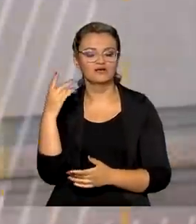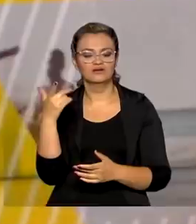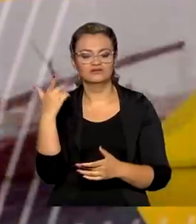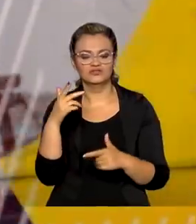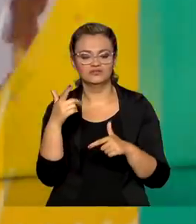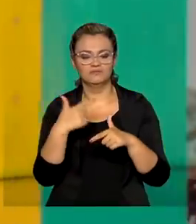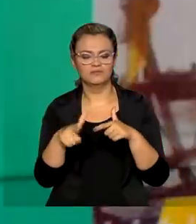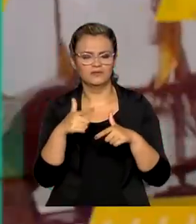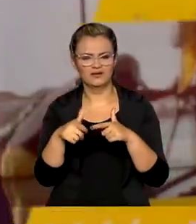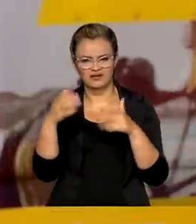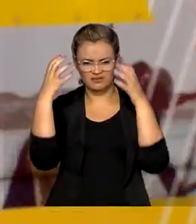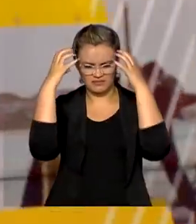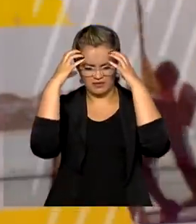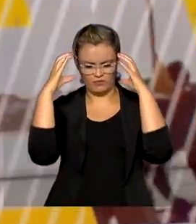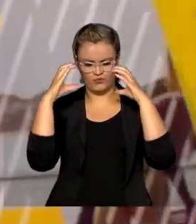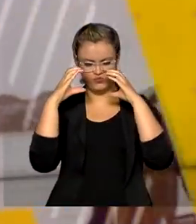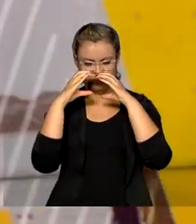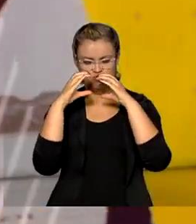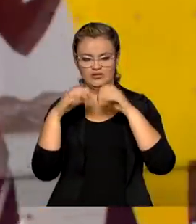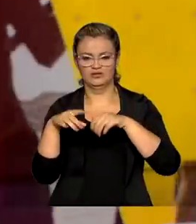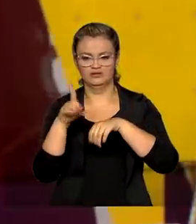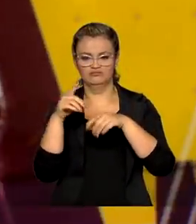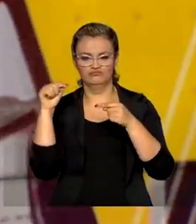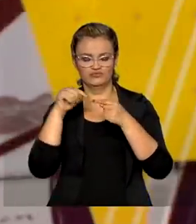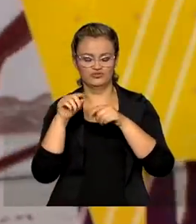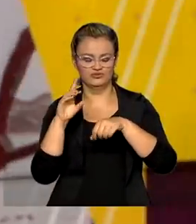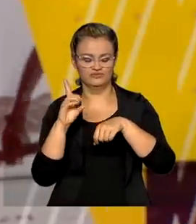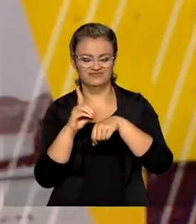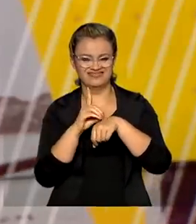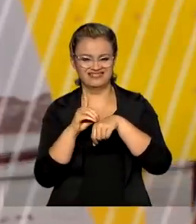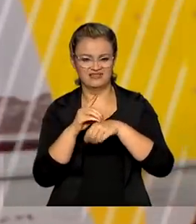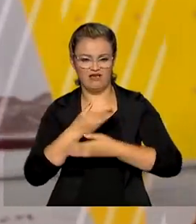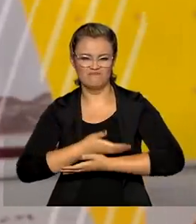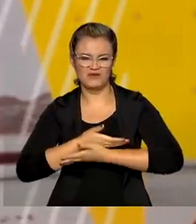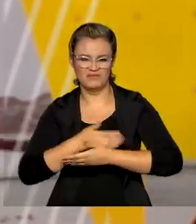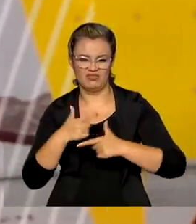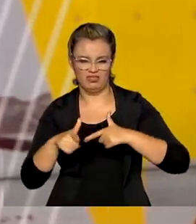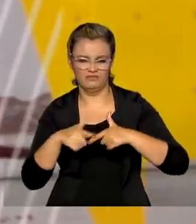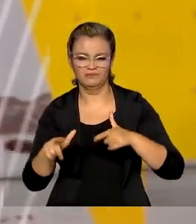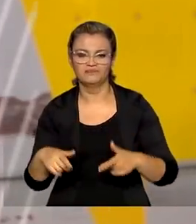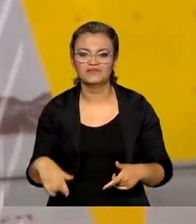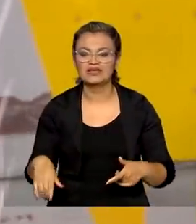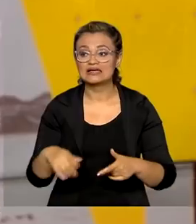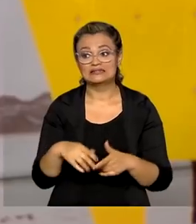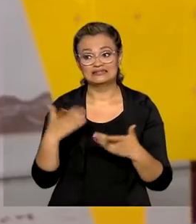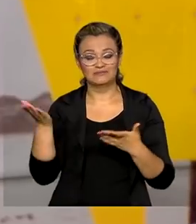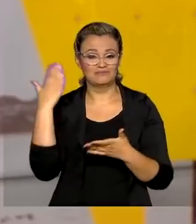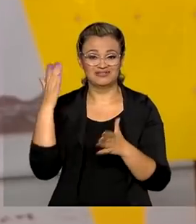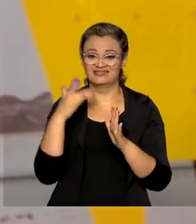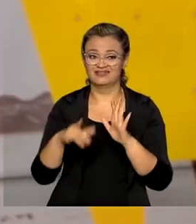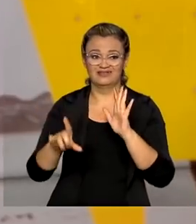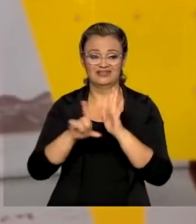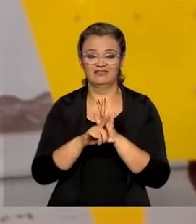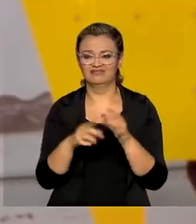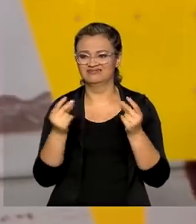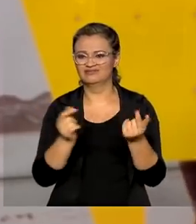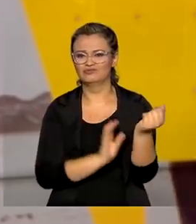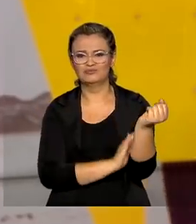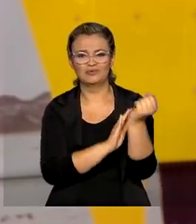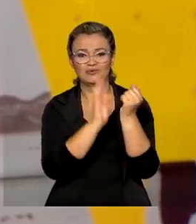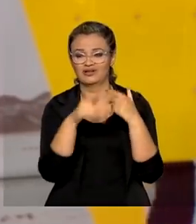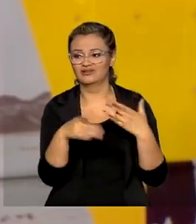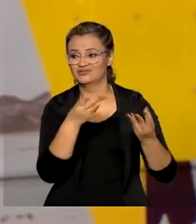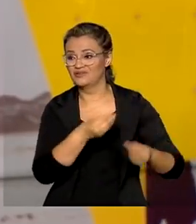microcefalia em bebês devido ao Zika vírus. Na época, dificuldades com as leis brasileiras atrasaram o envio de